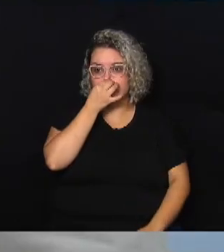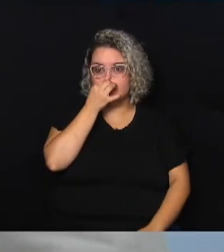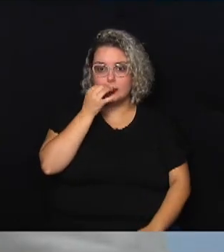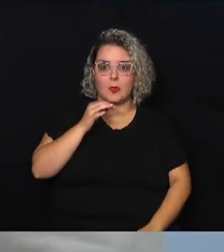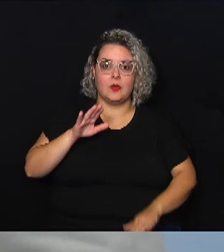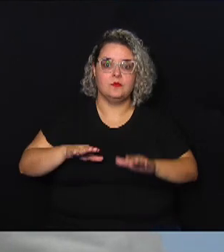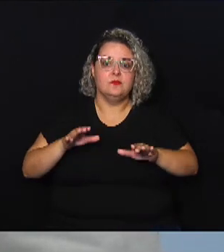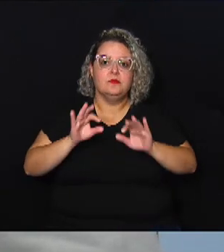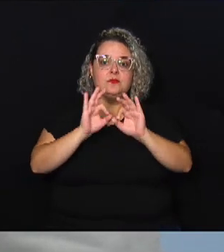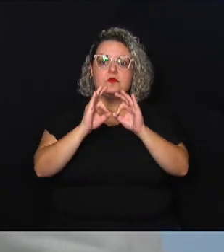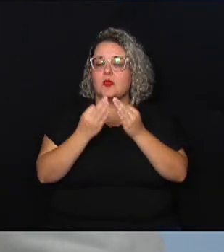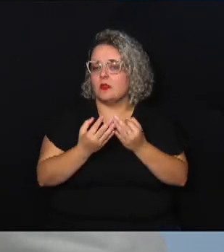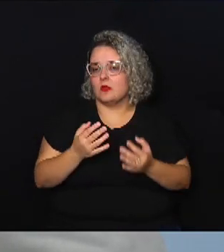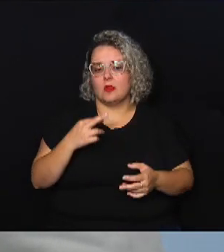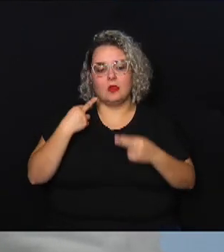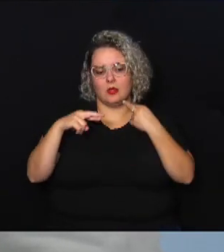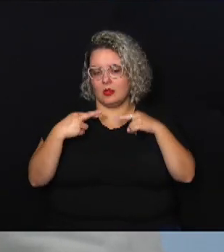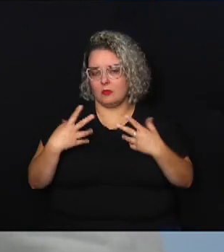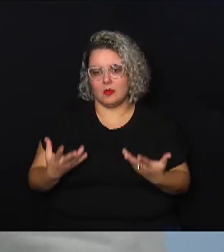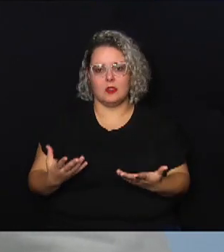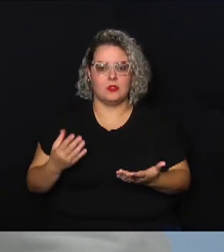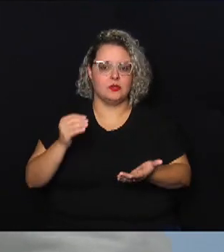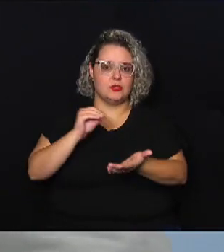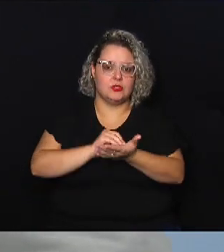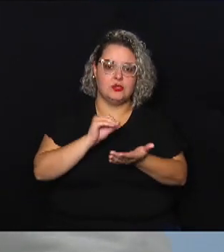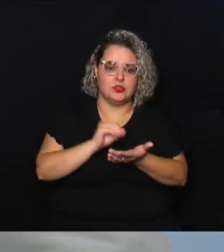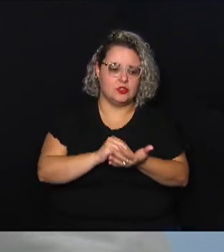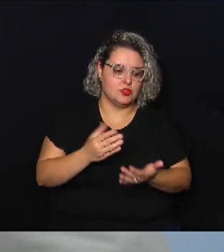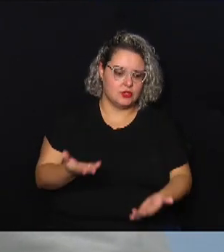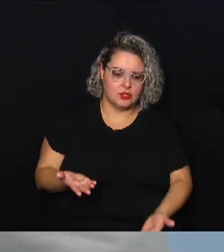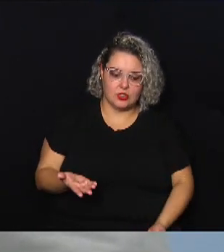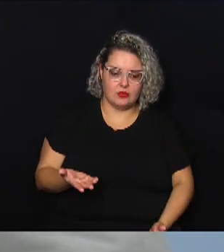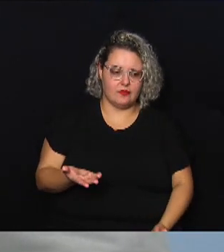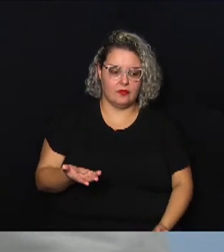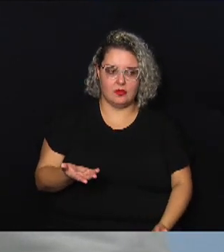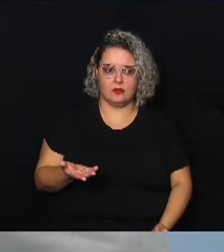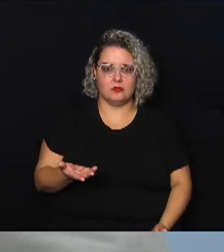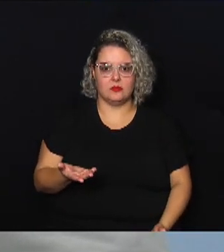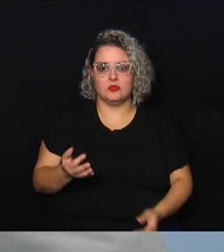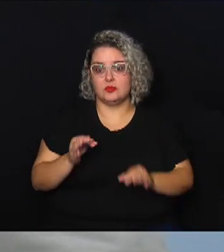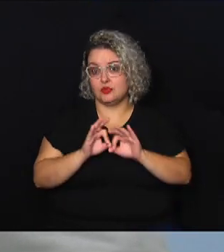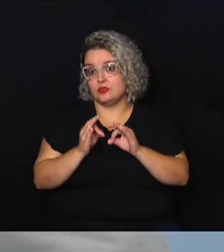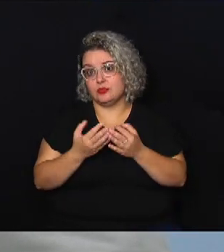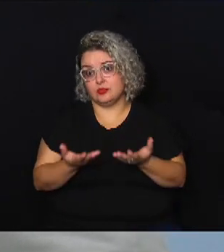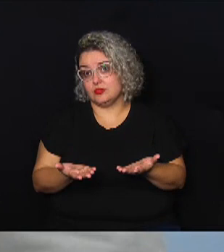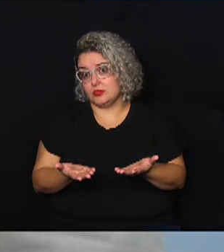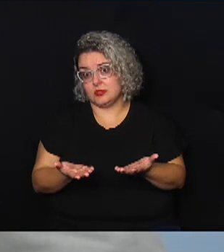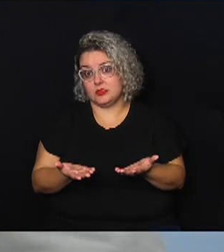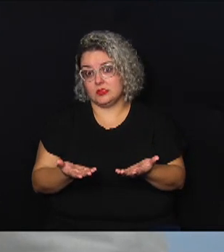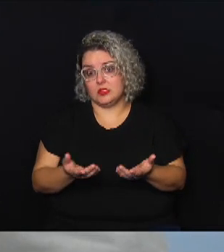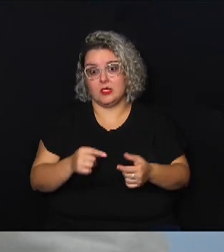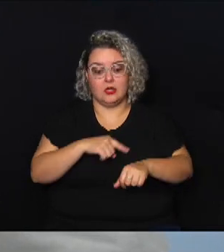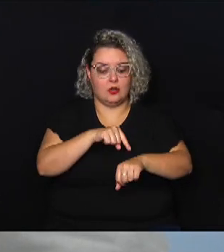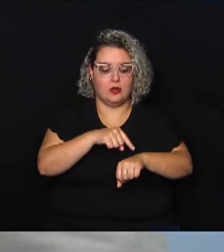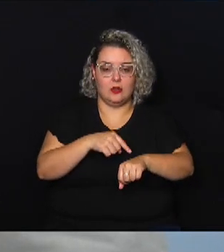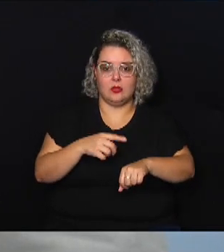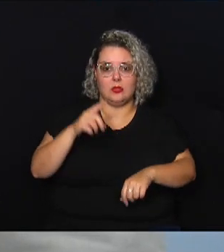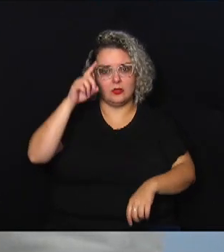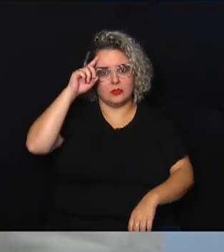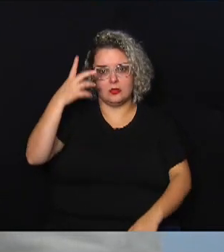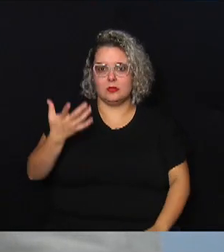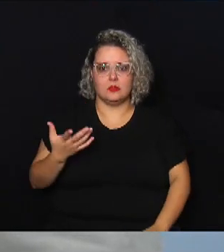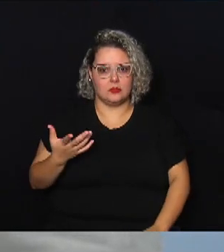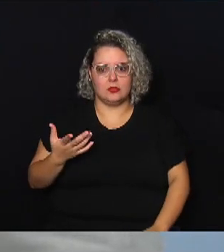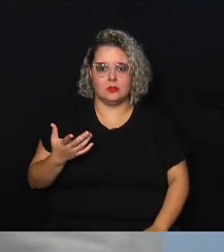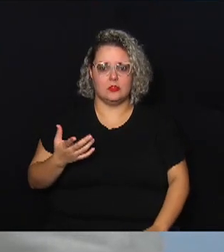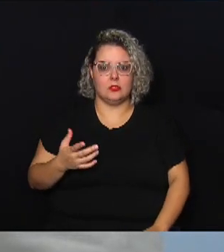a falta de algum ente e algumas horas dias depois descobre que ele está em outra cidade é